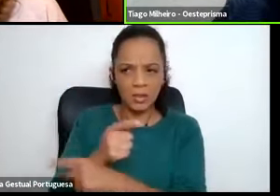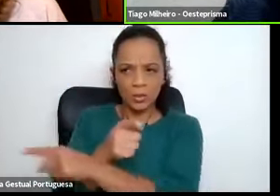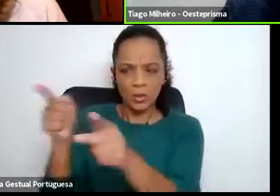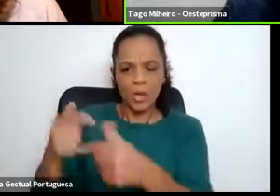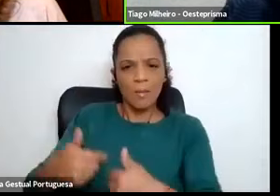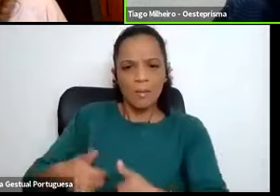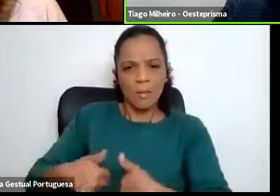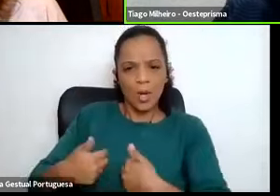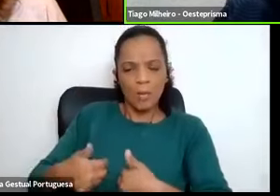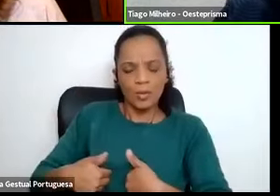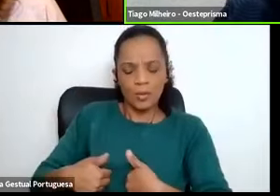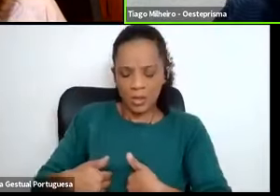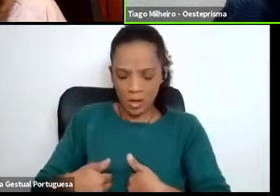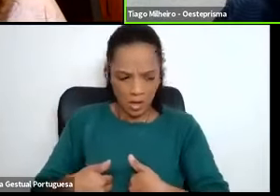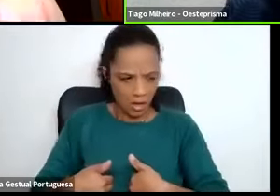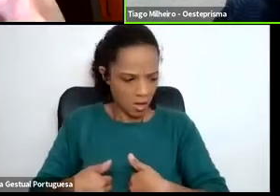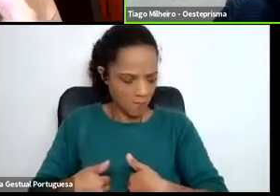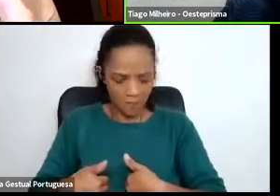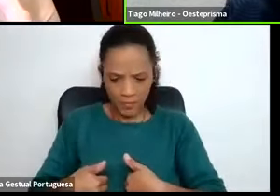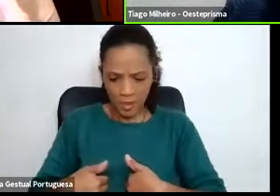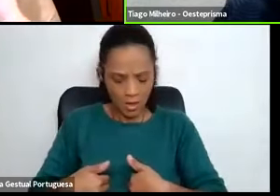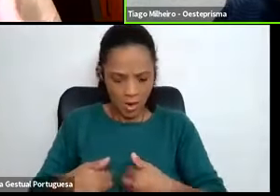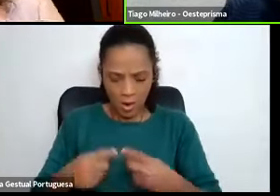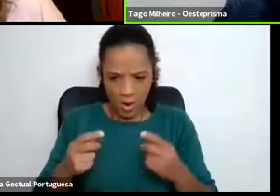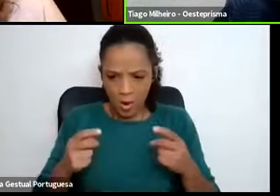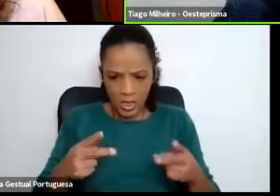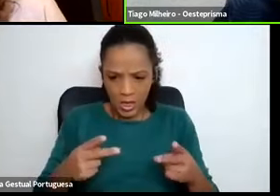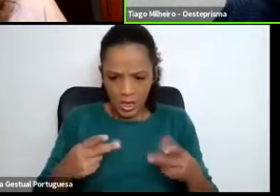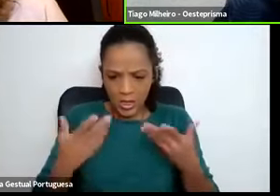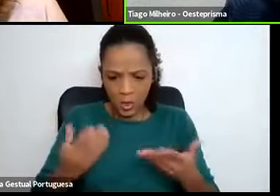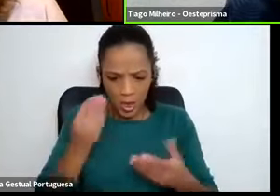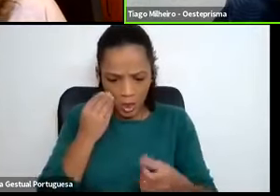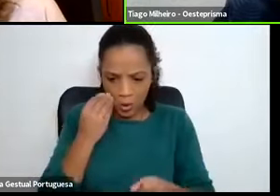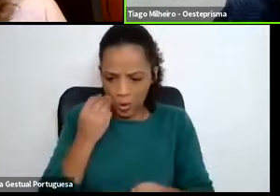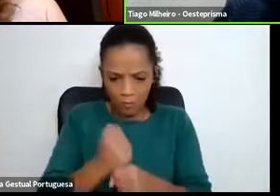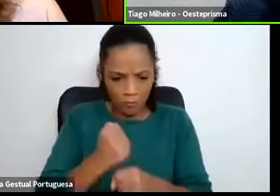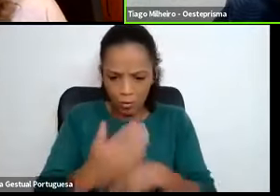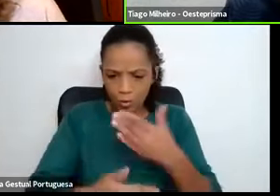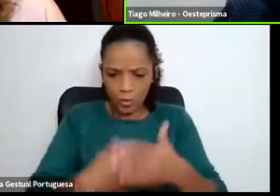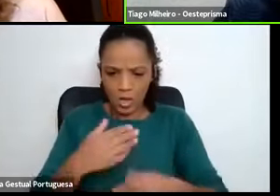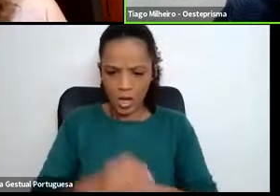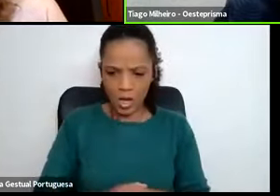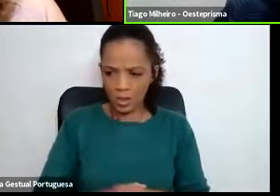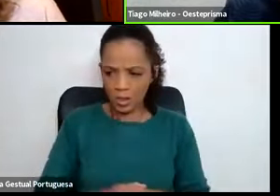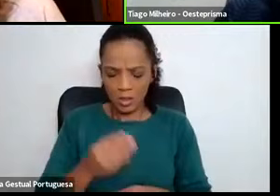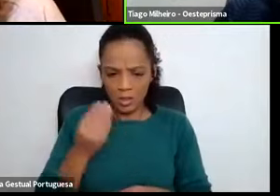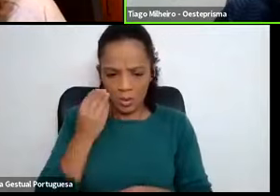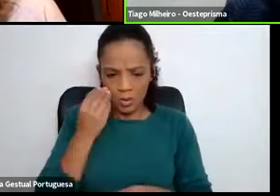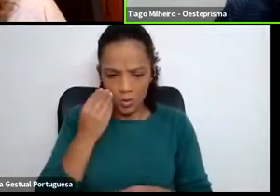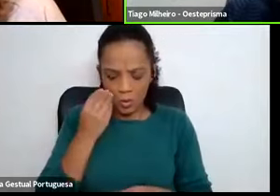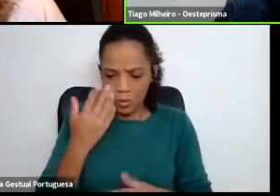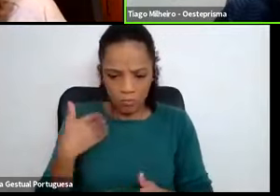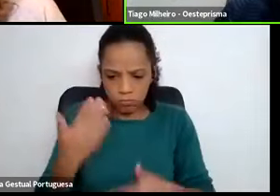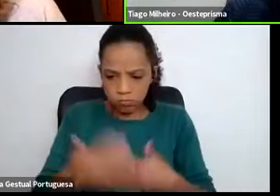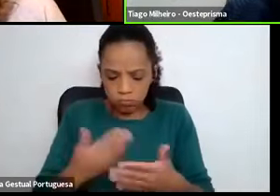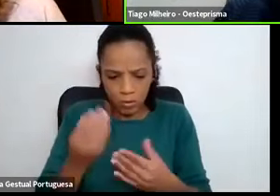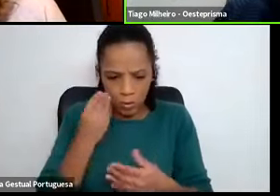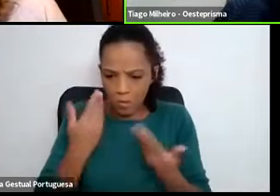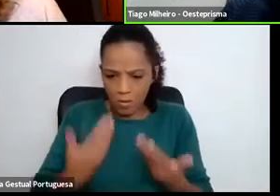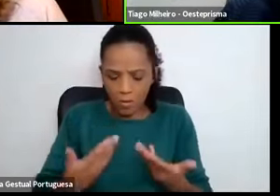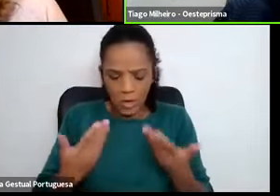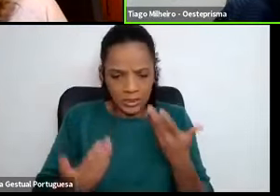ficaram sem saber muito bem, ok, então e como é que isto vai funcionar agora, não é? Como é que a gente, como é que vai ser agora?